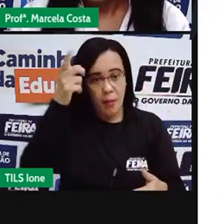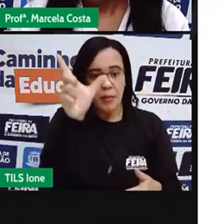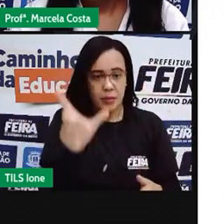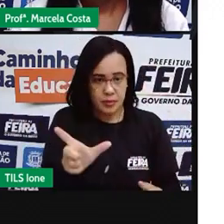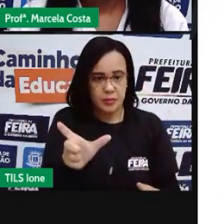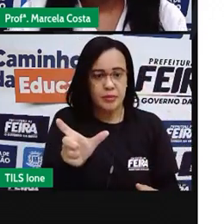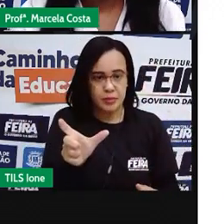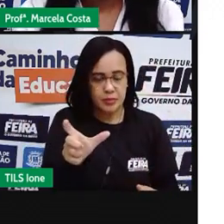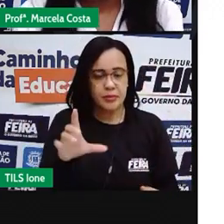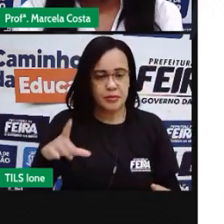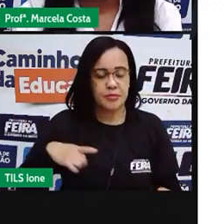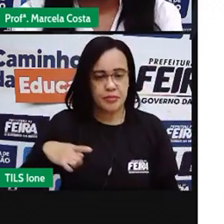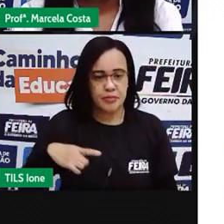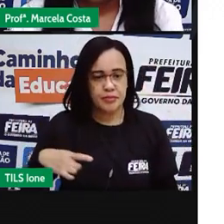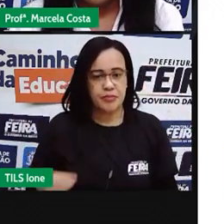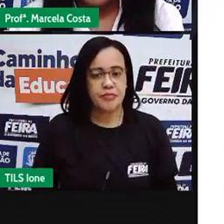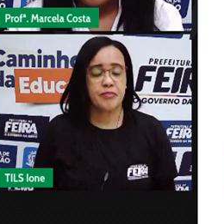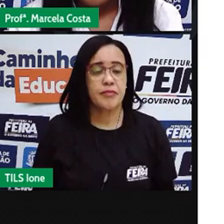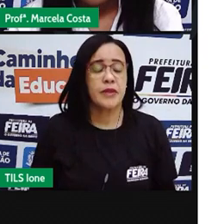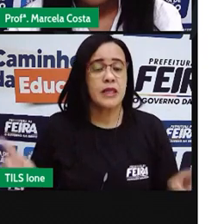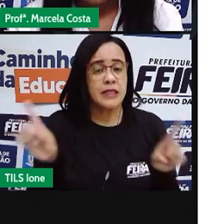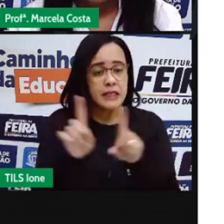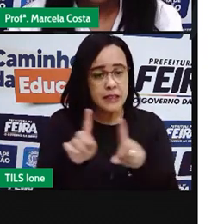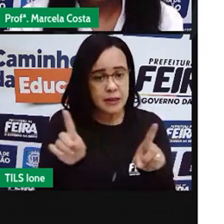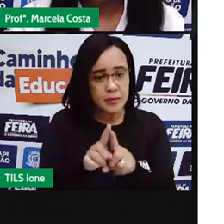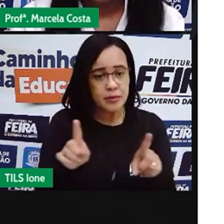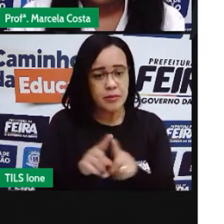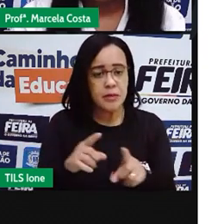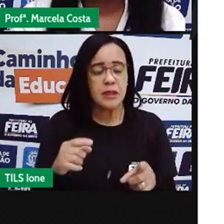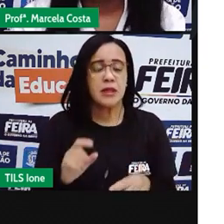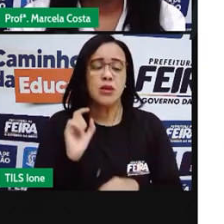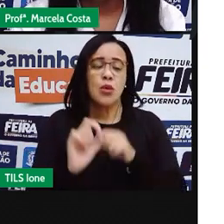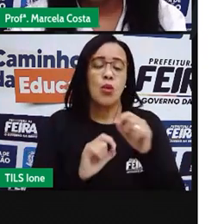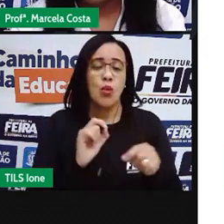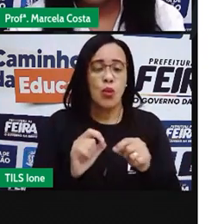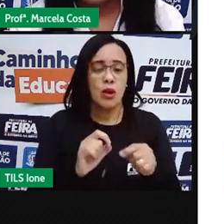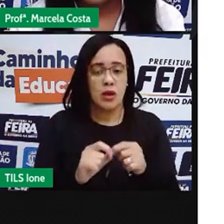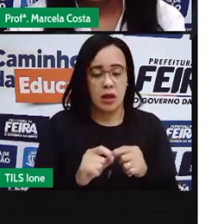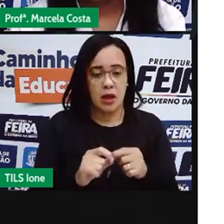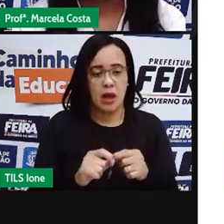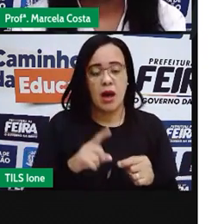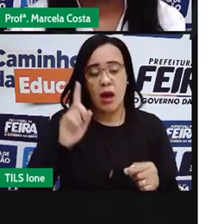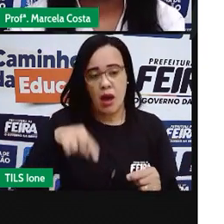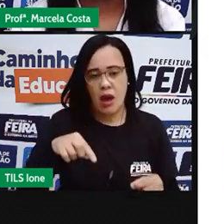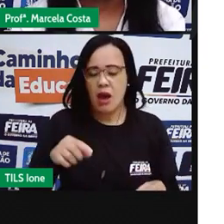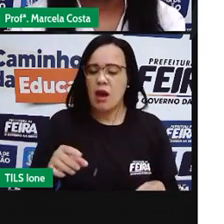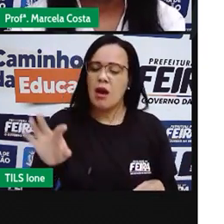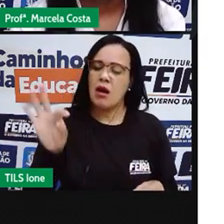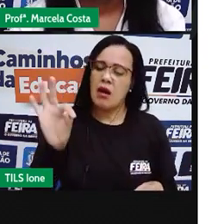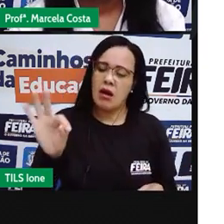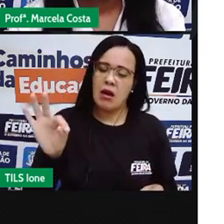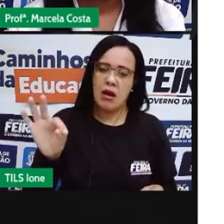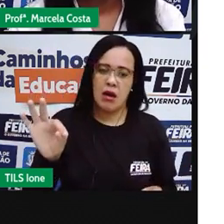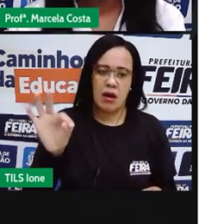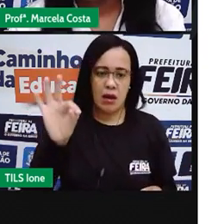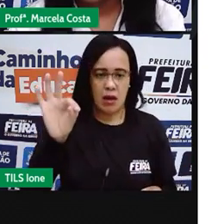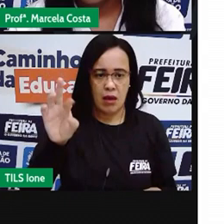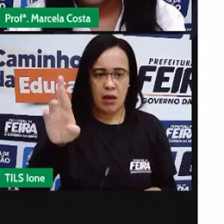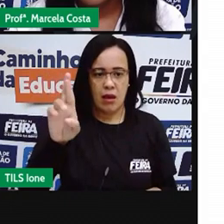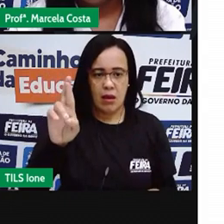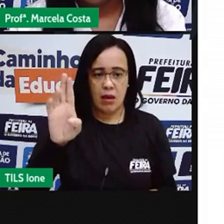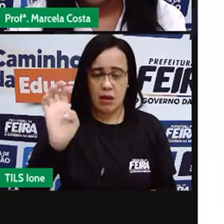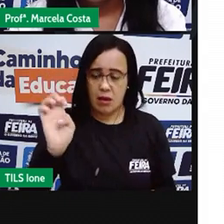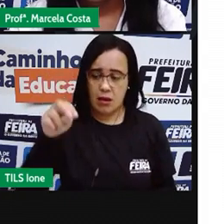Tem também a trema, que é utilizada nas